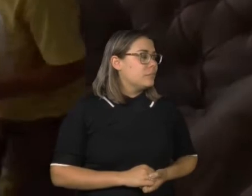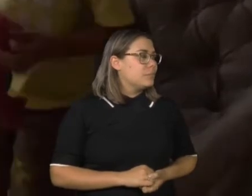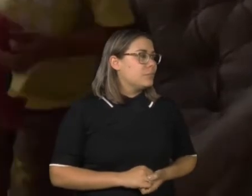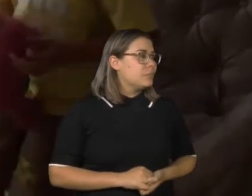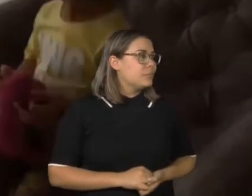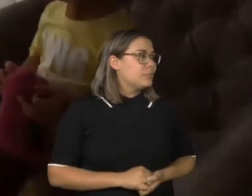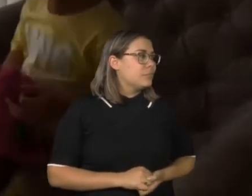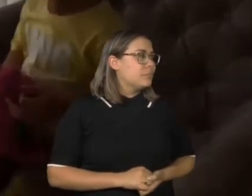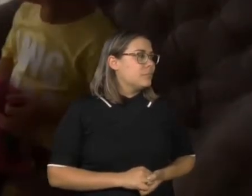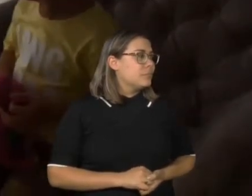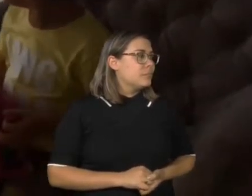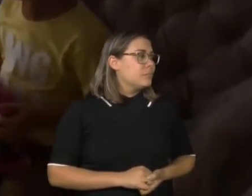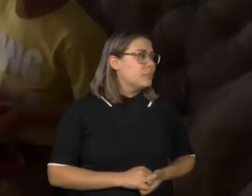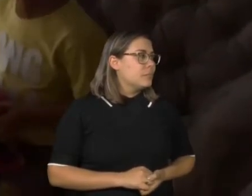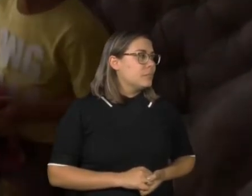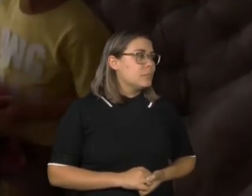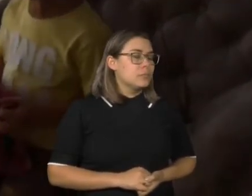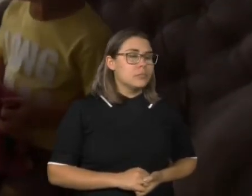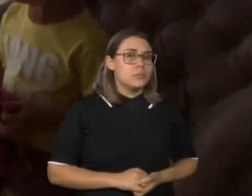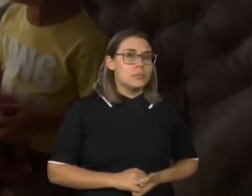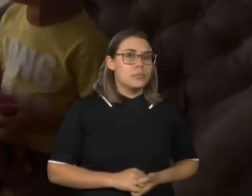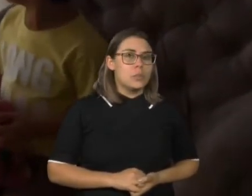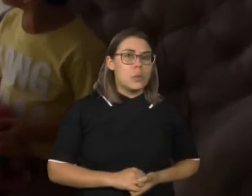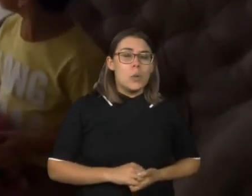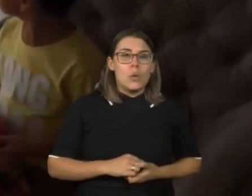Cadê o gatinho do pedro?